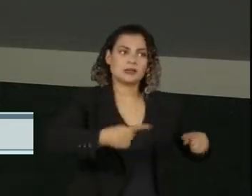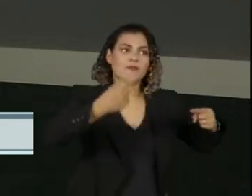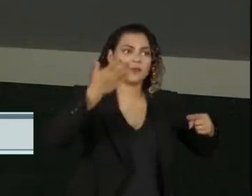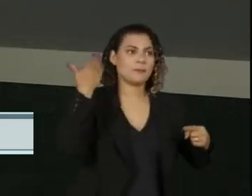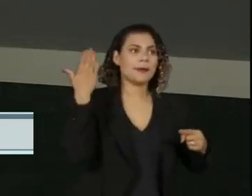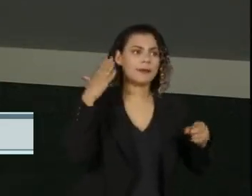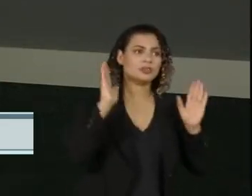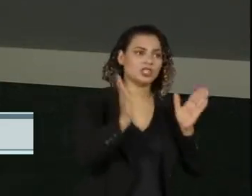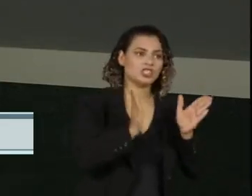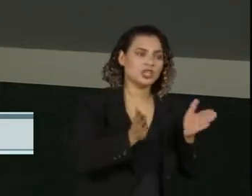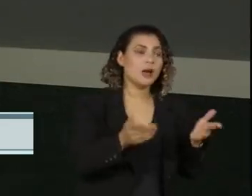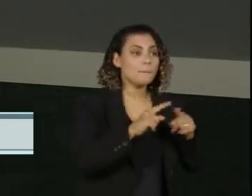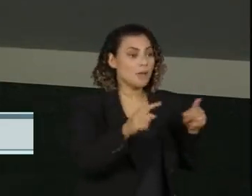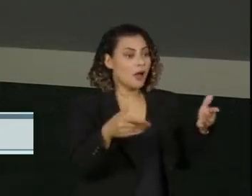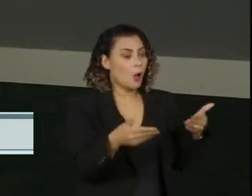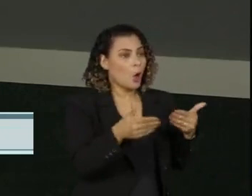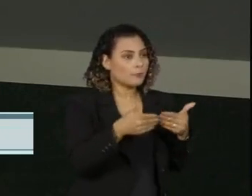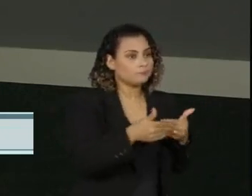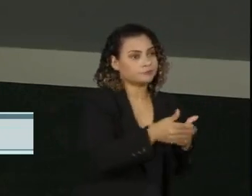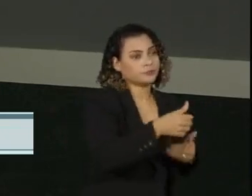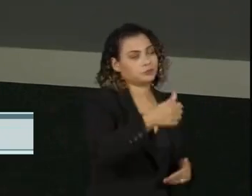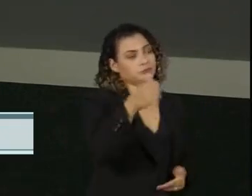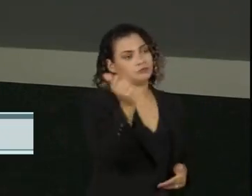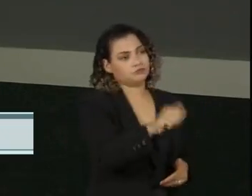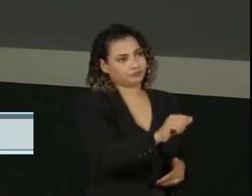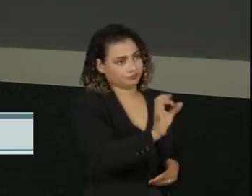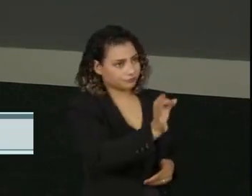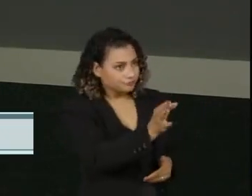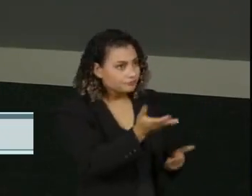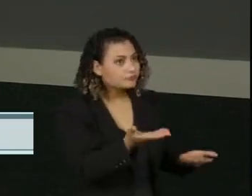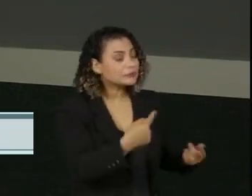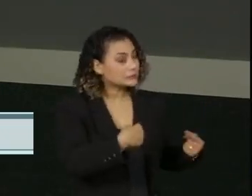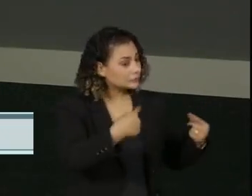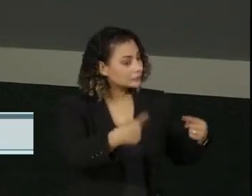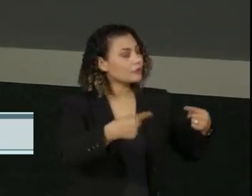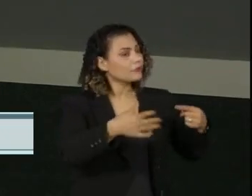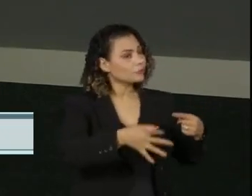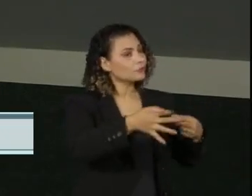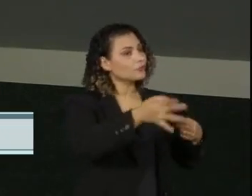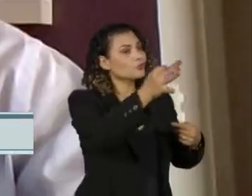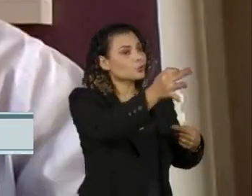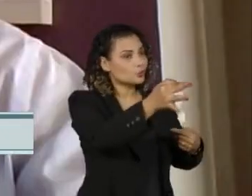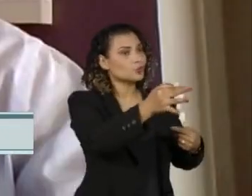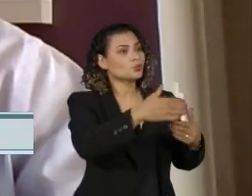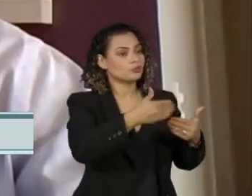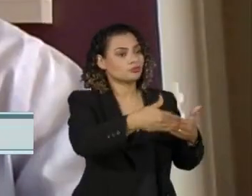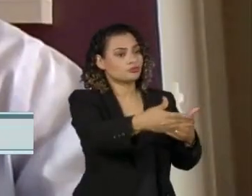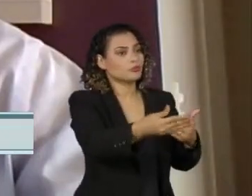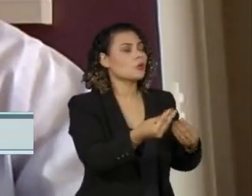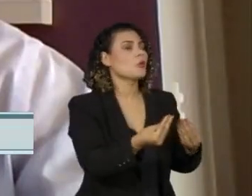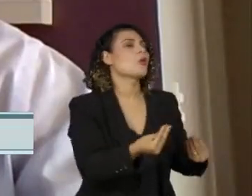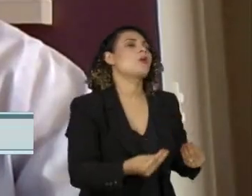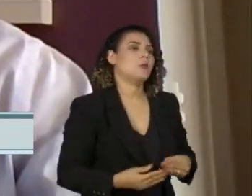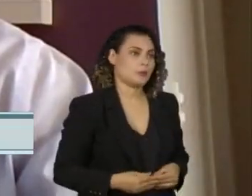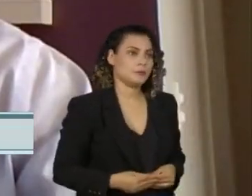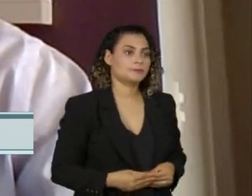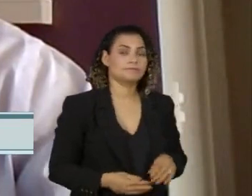antes da pandemia e será um desafio para os próximos anos. Exatamente.